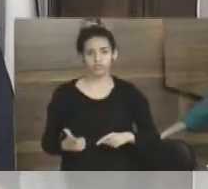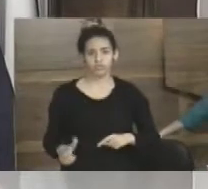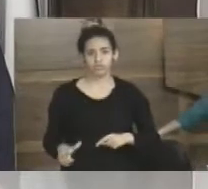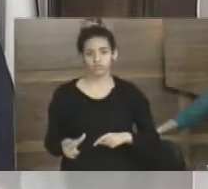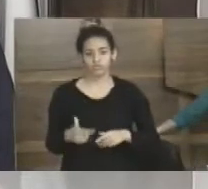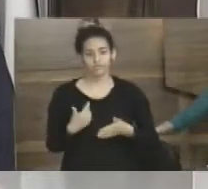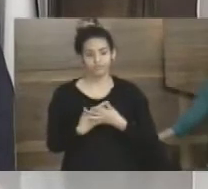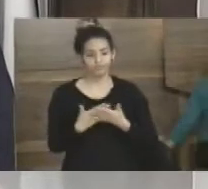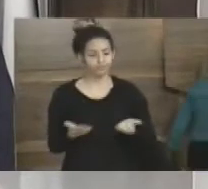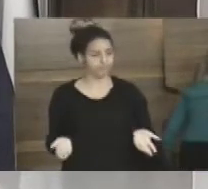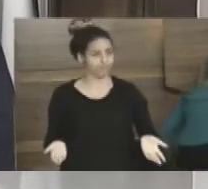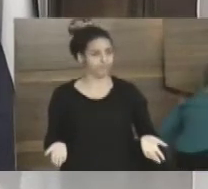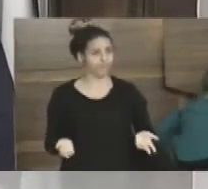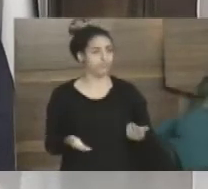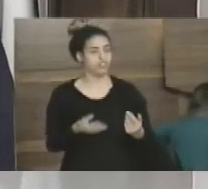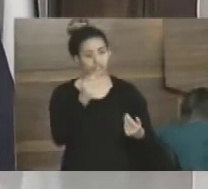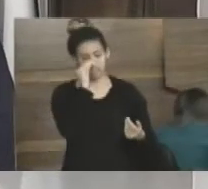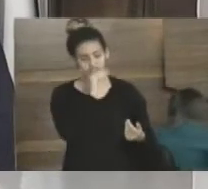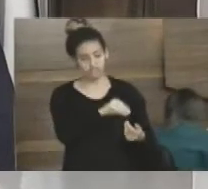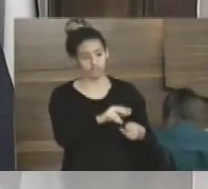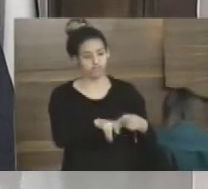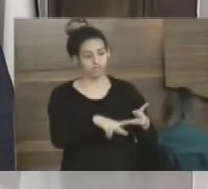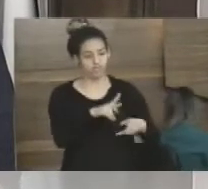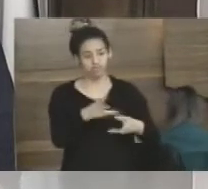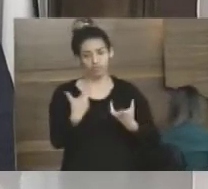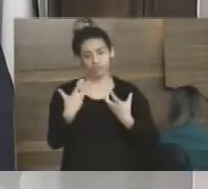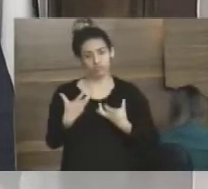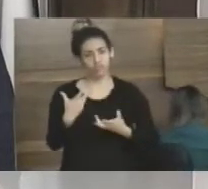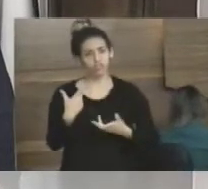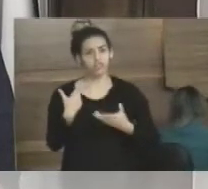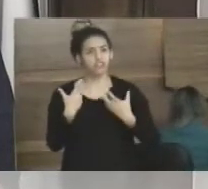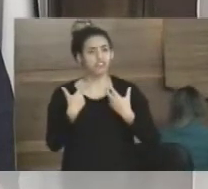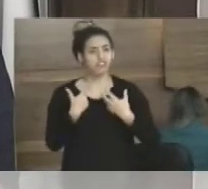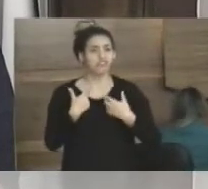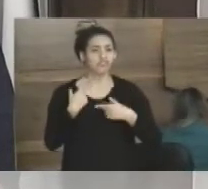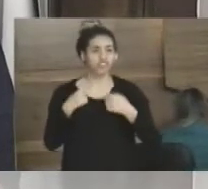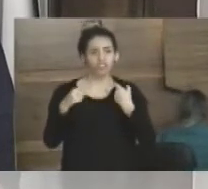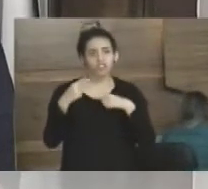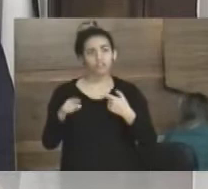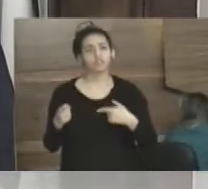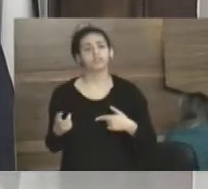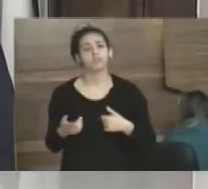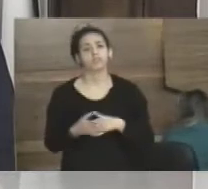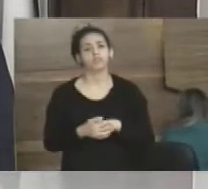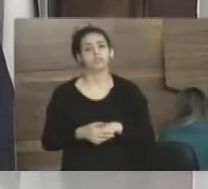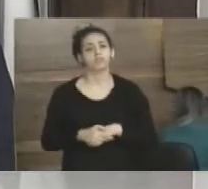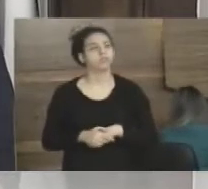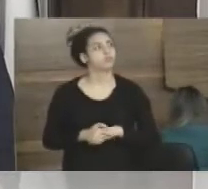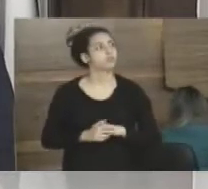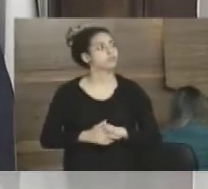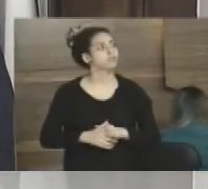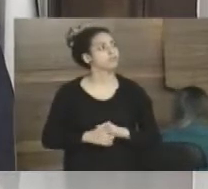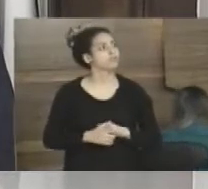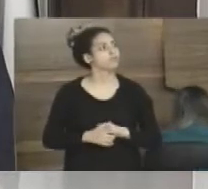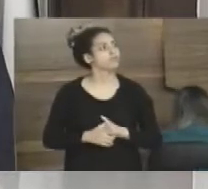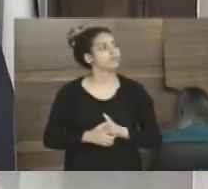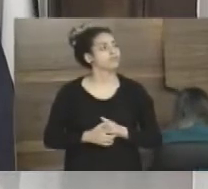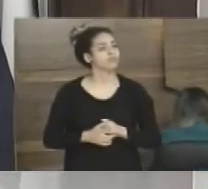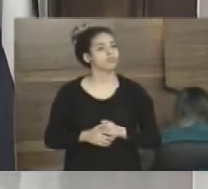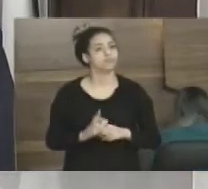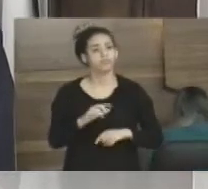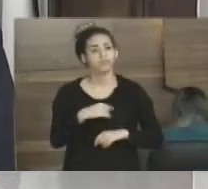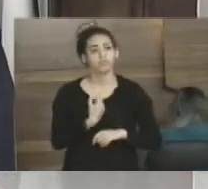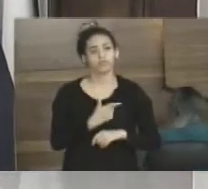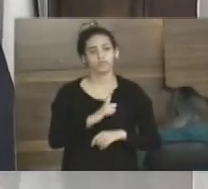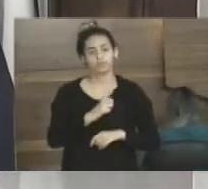esse descaso que a população tanto reivindica, tanto reclama do descaso do setor público para com eles. Então, a